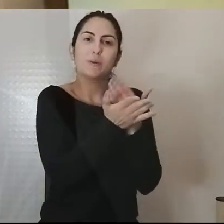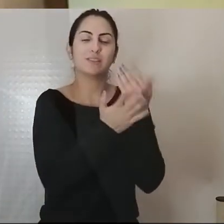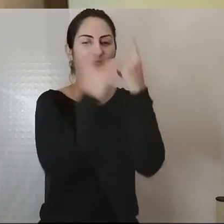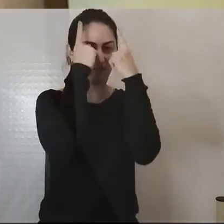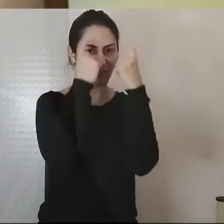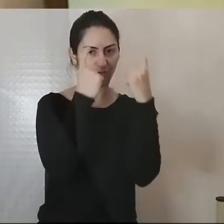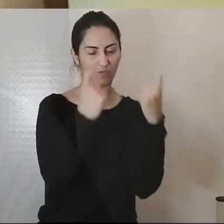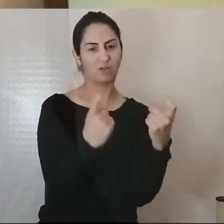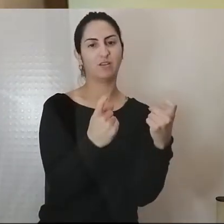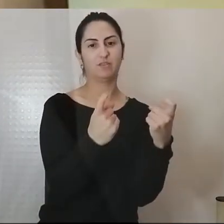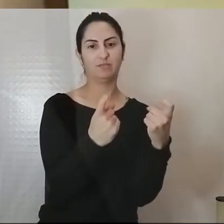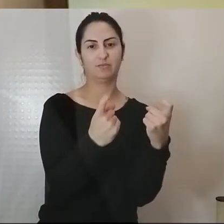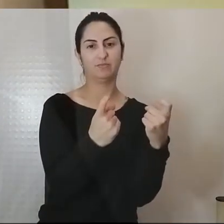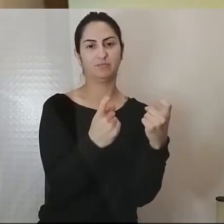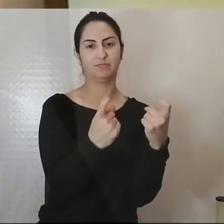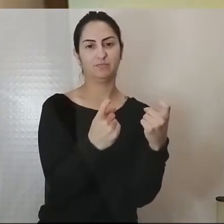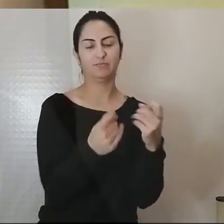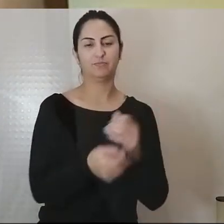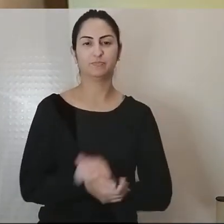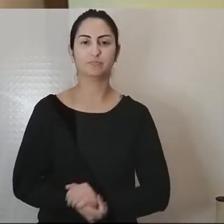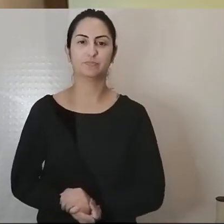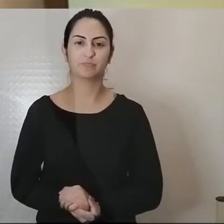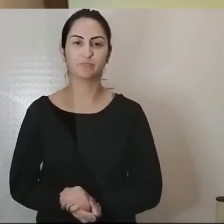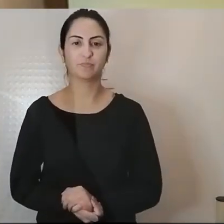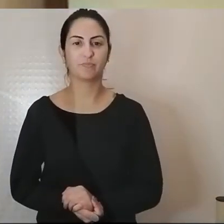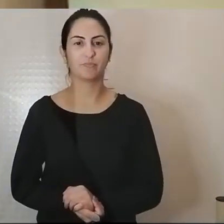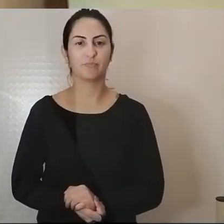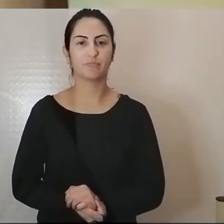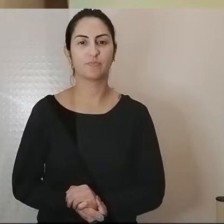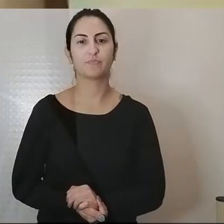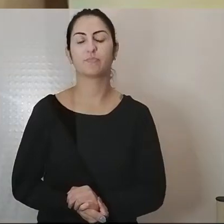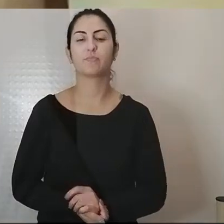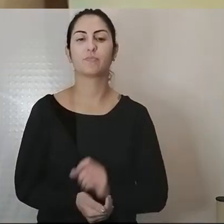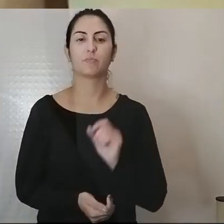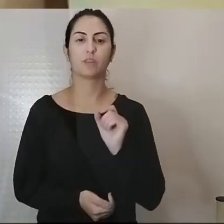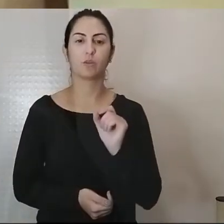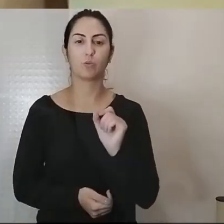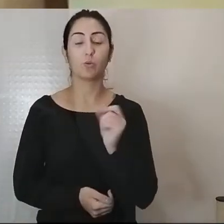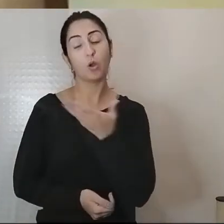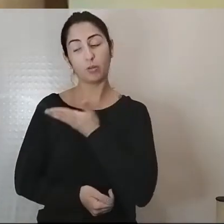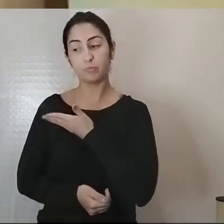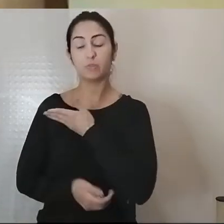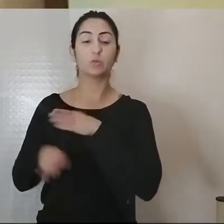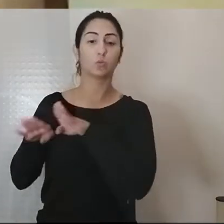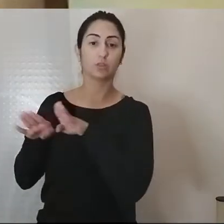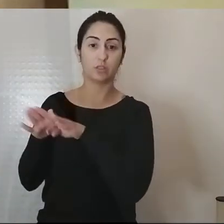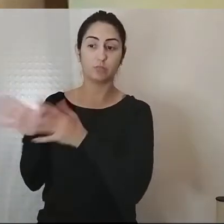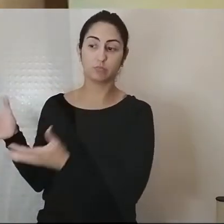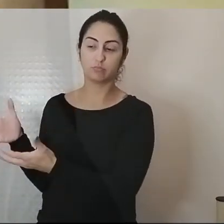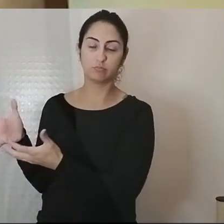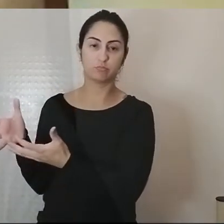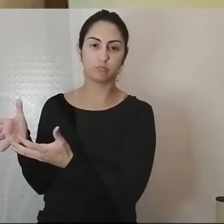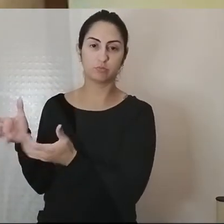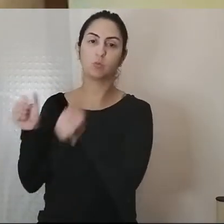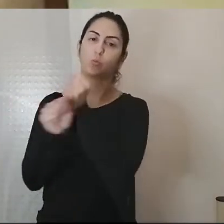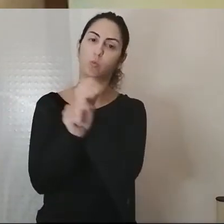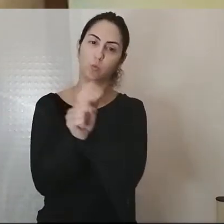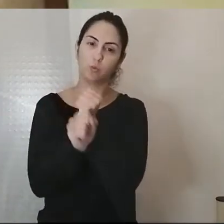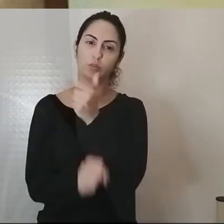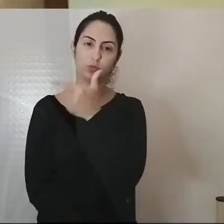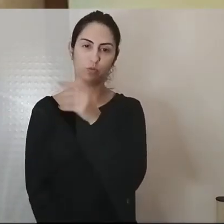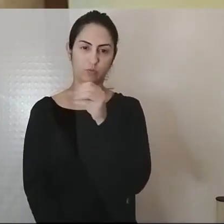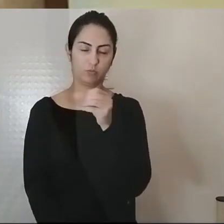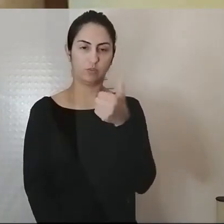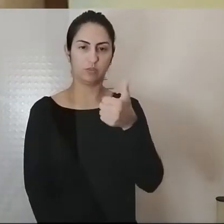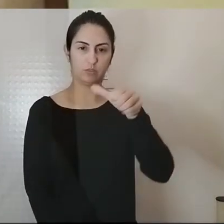referem colegas Forquilha e os seus colegas em 2019 no contexto